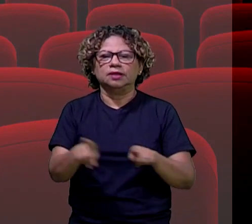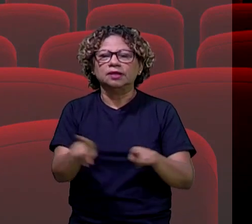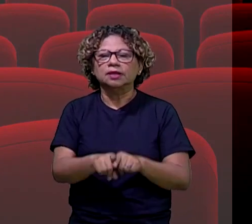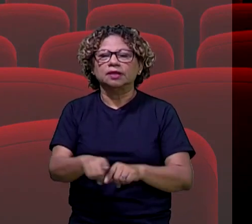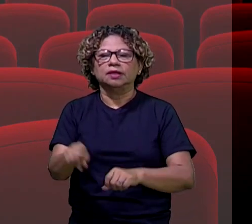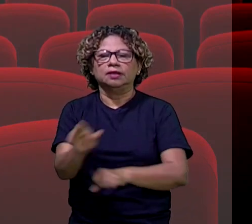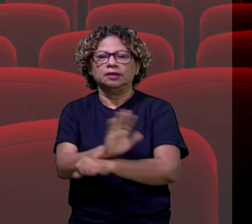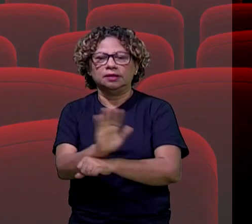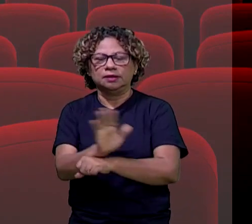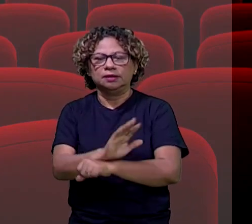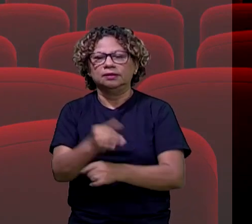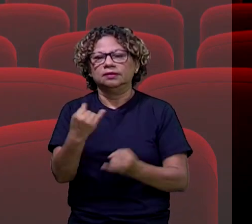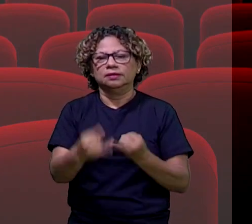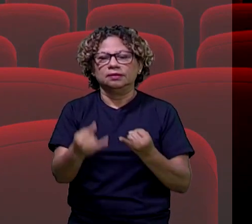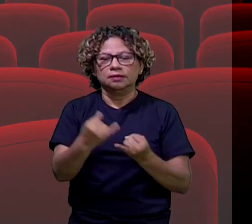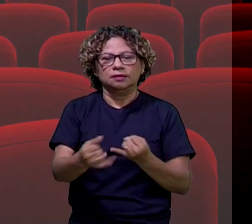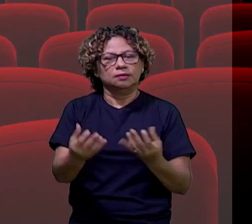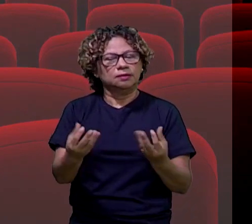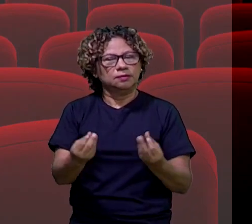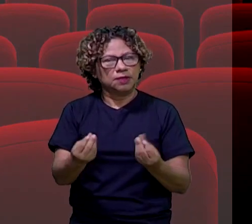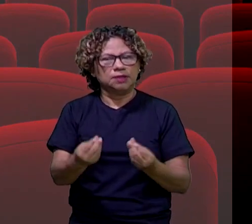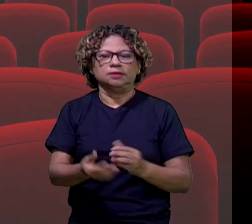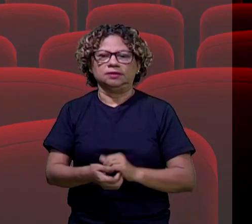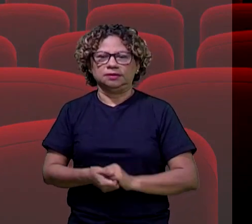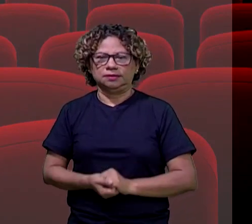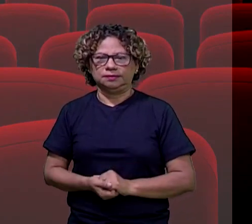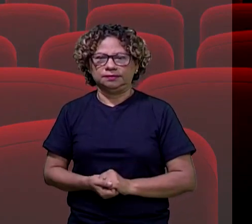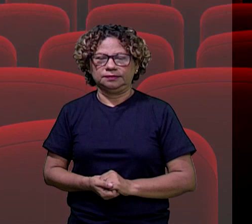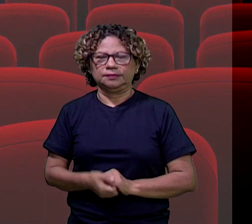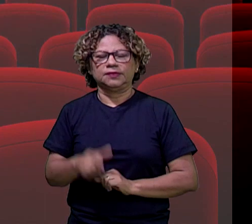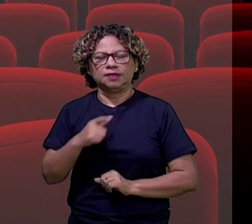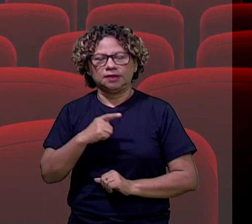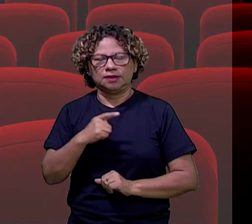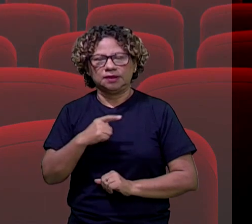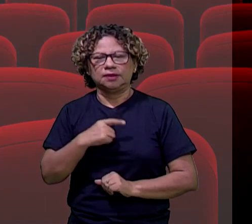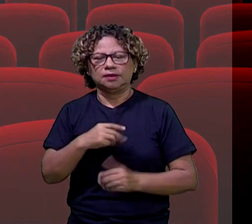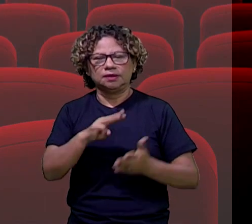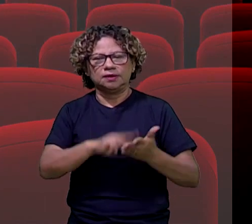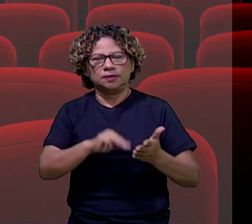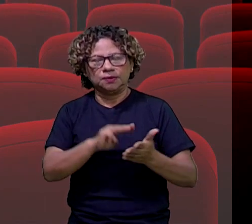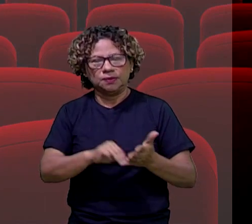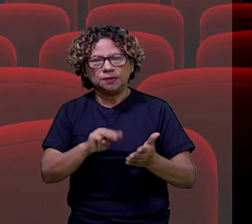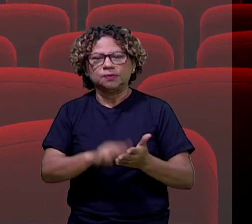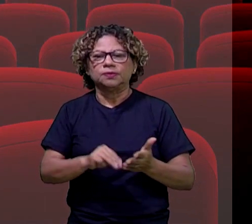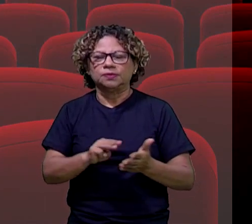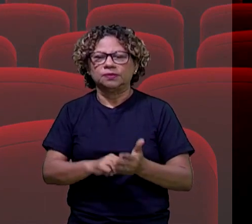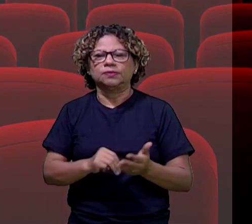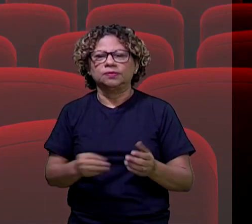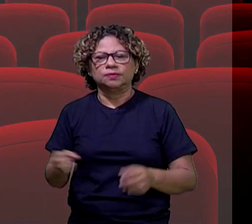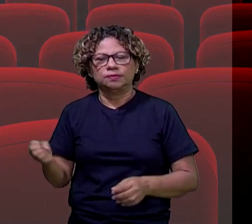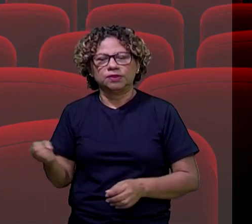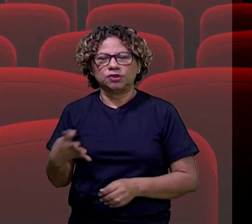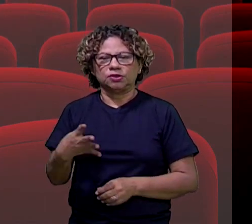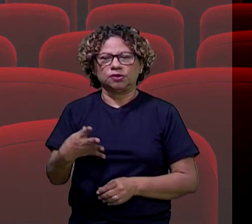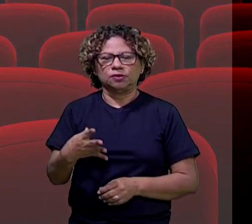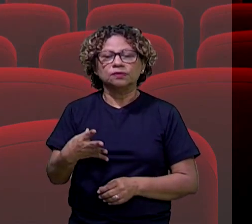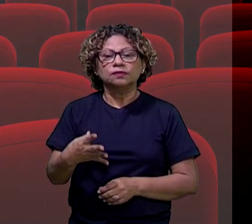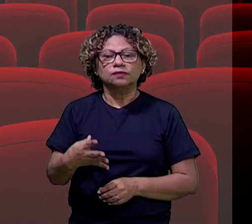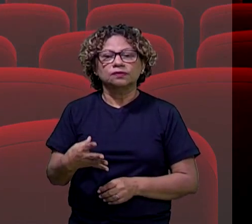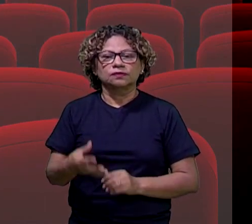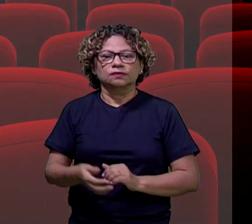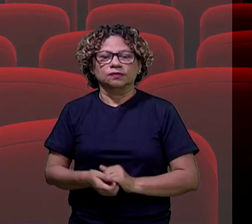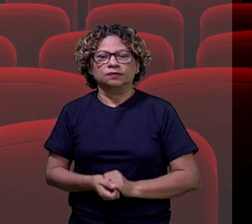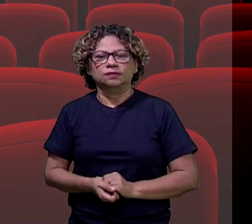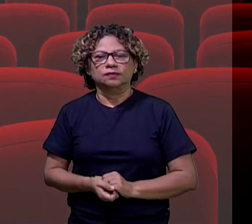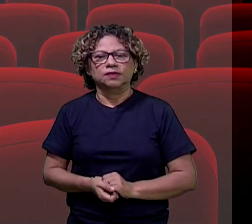a gente tem também a presença dessa professora com seus métodos não muito tradicionais, mas que com o passar do tempo ela vai conquistando os seus